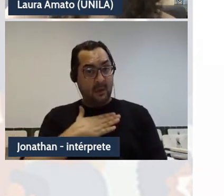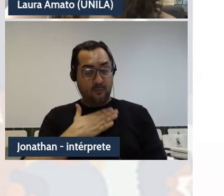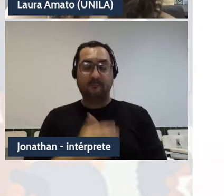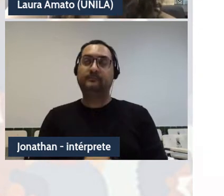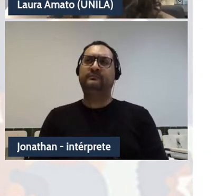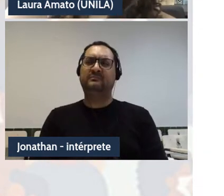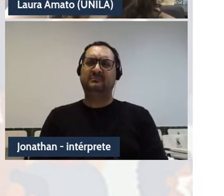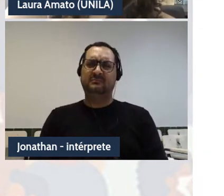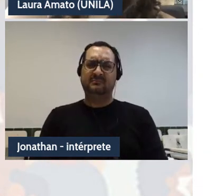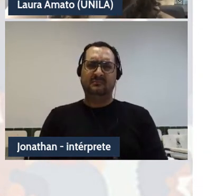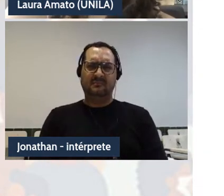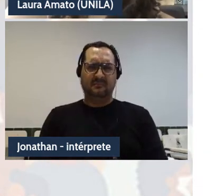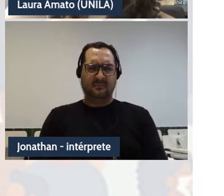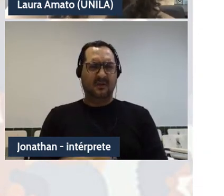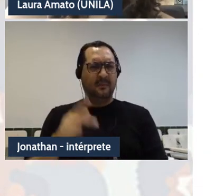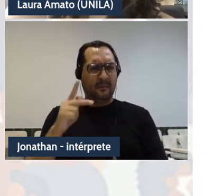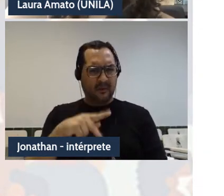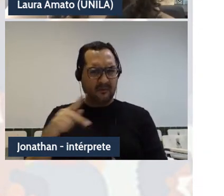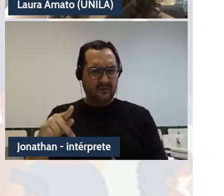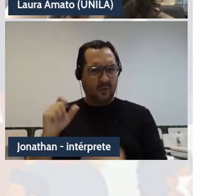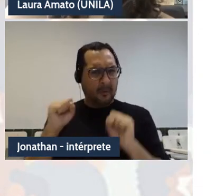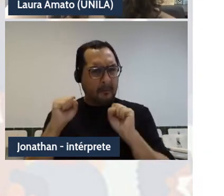escutar o que os estudantes dizem?